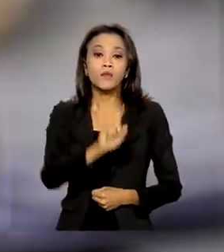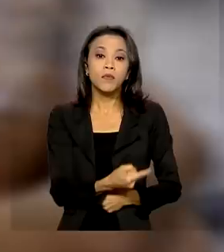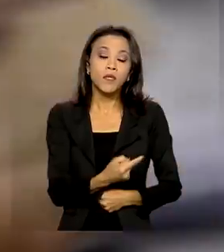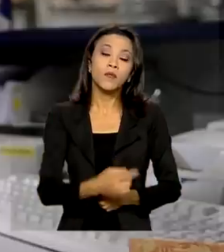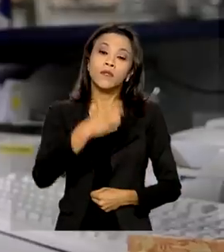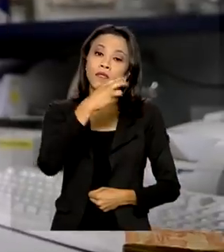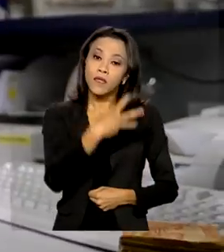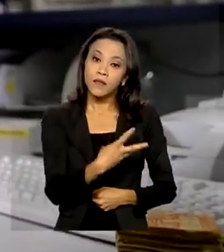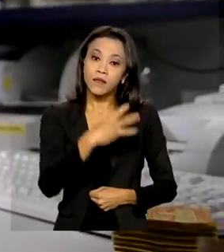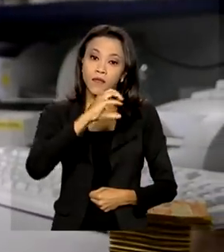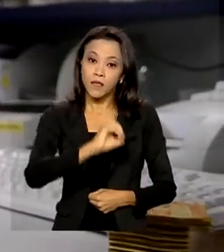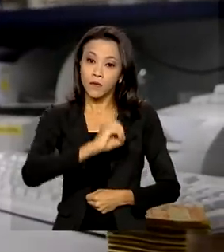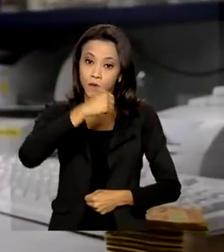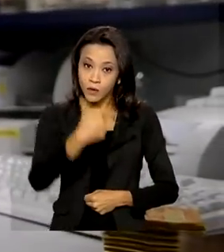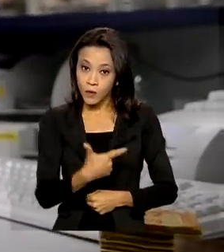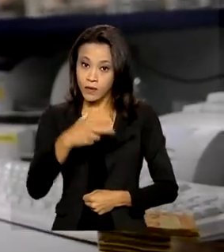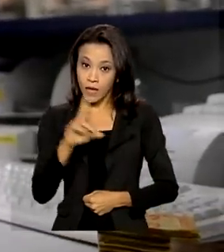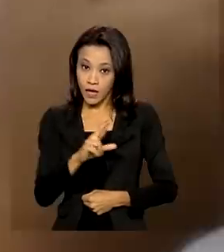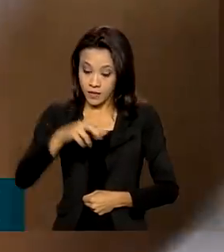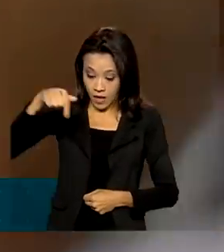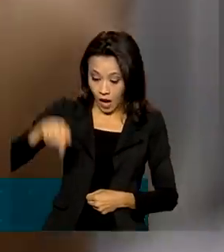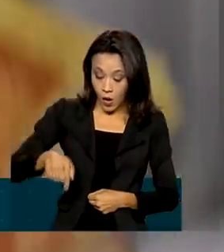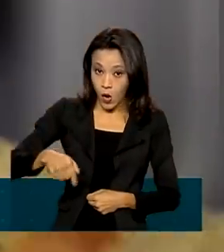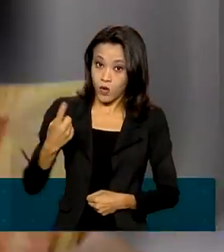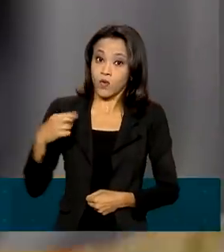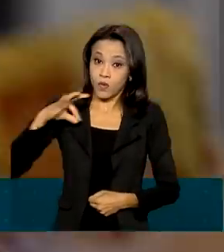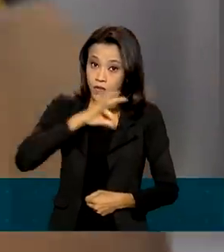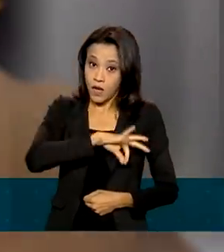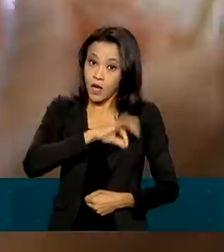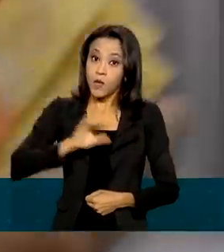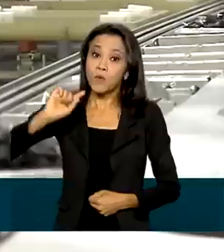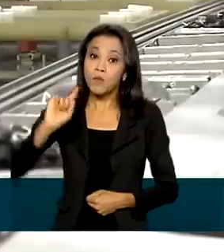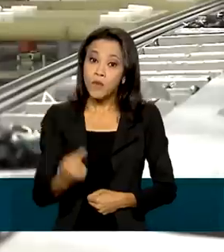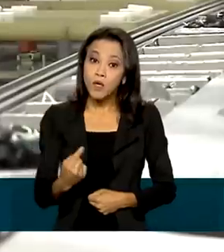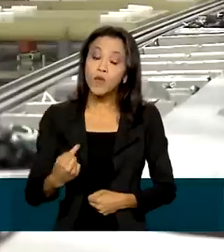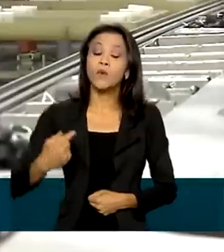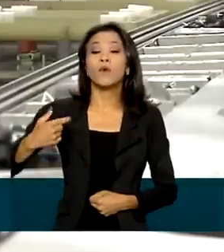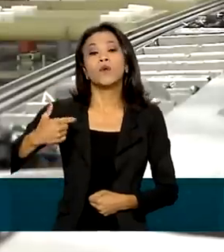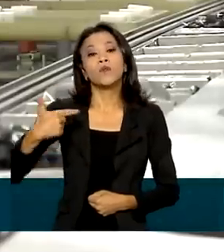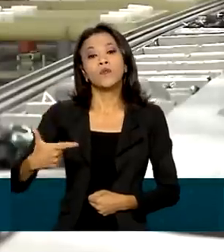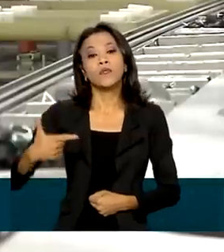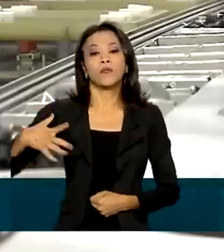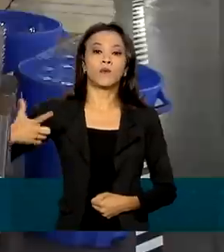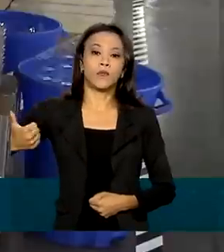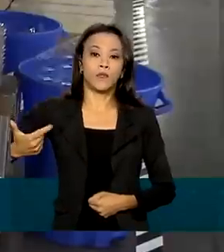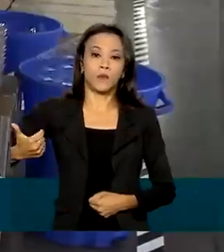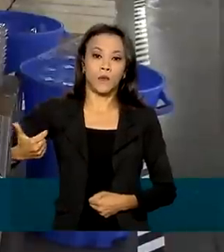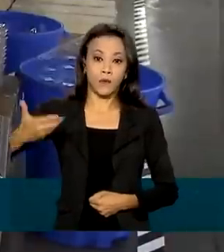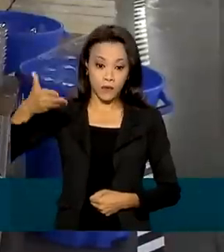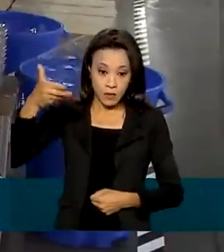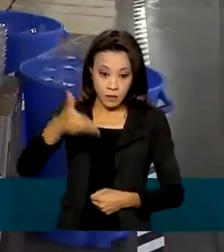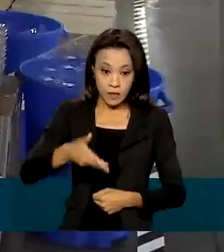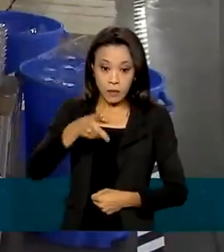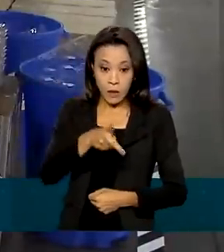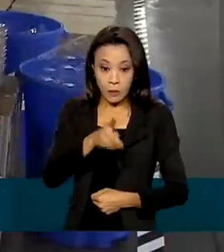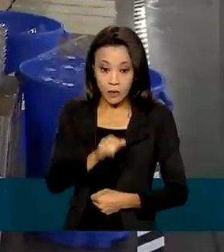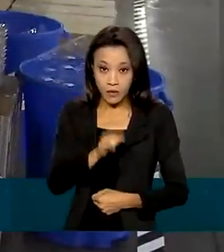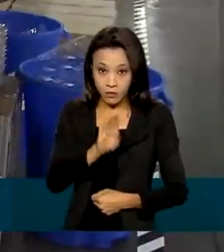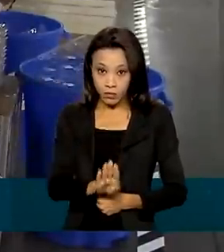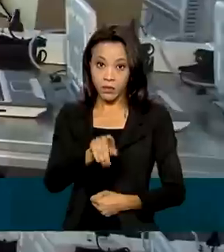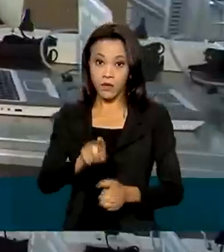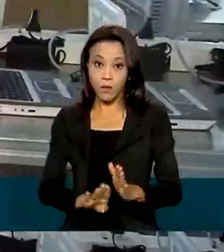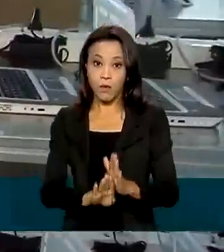.302. O valor atual é de R$ 1.212. Para o PIB, a expectativa é de um